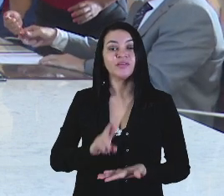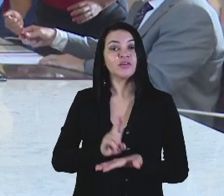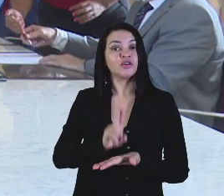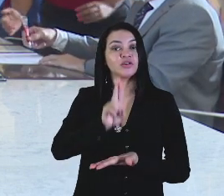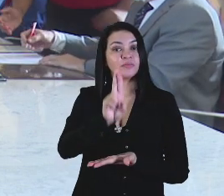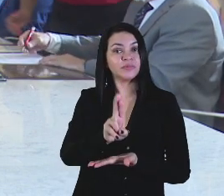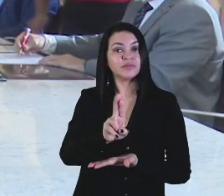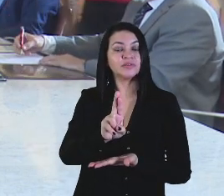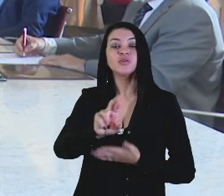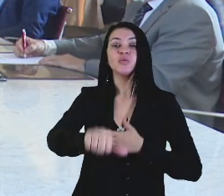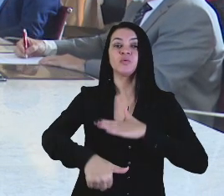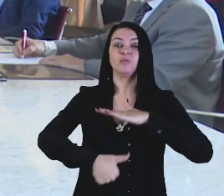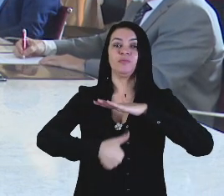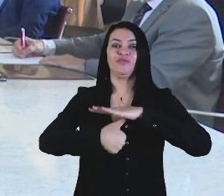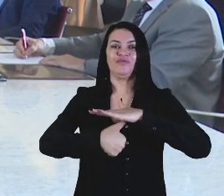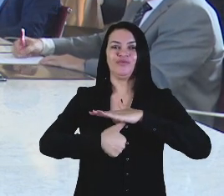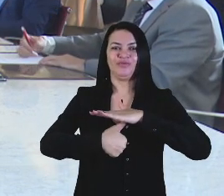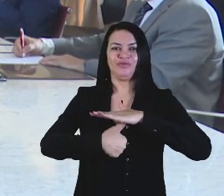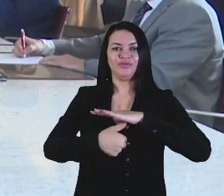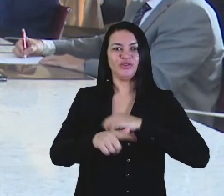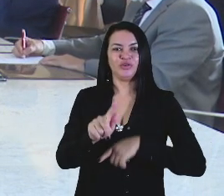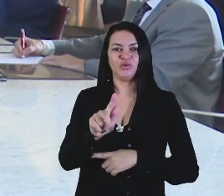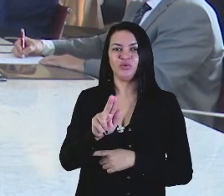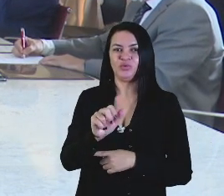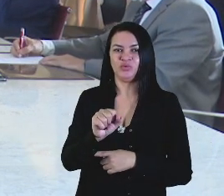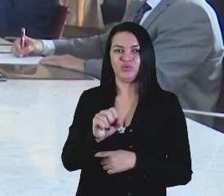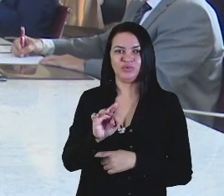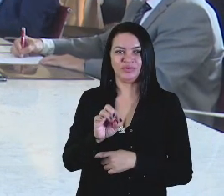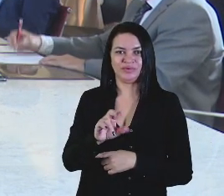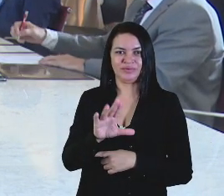Representando aqui o magnífico reitor Gustavo Pereira.